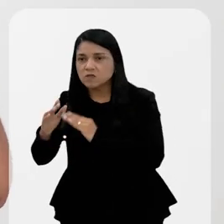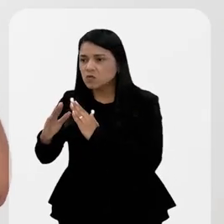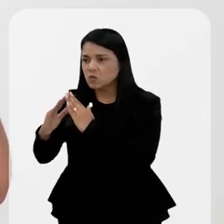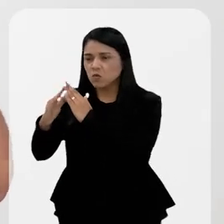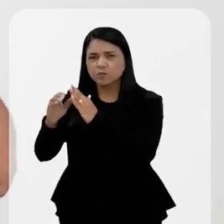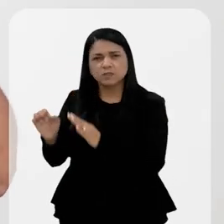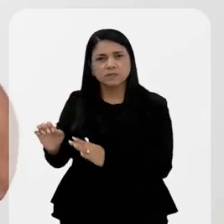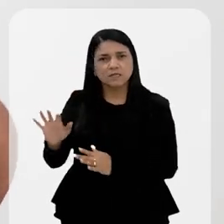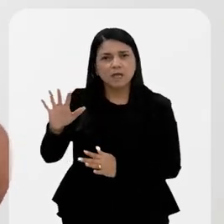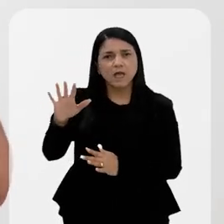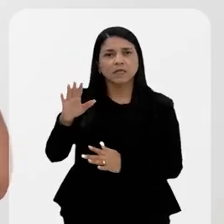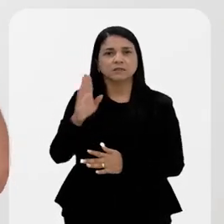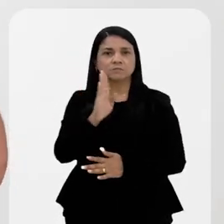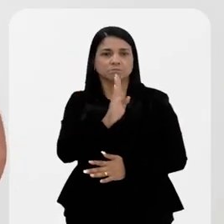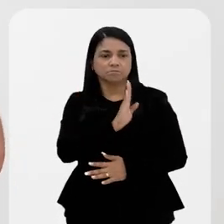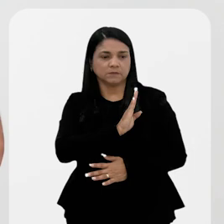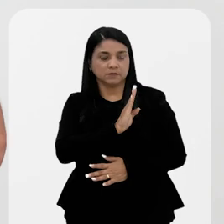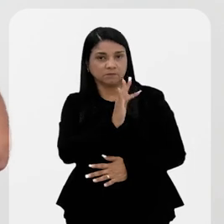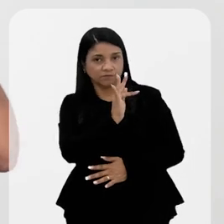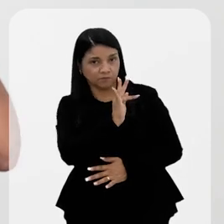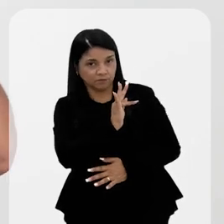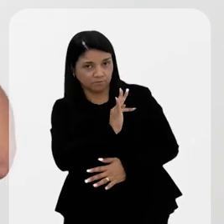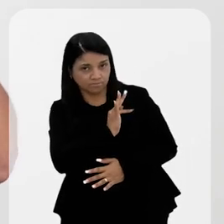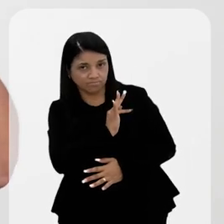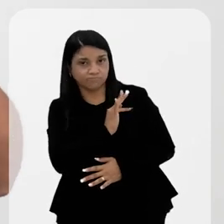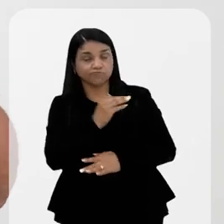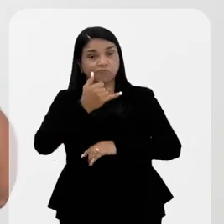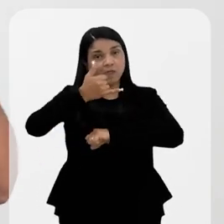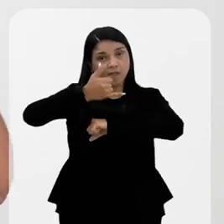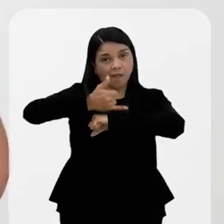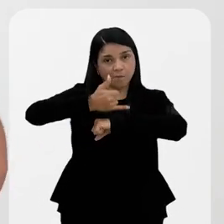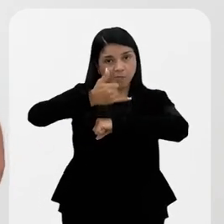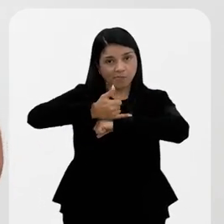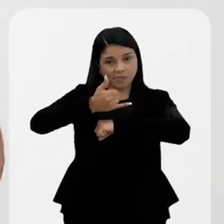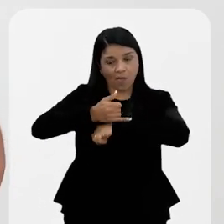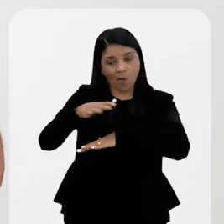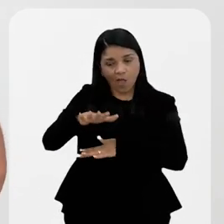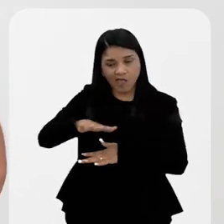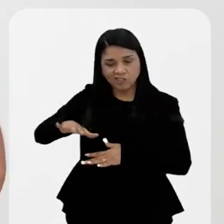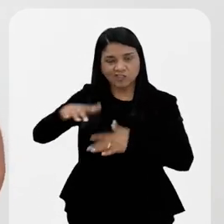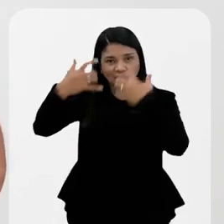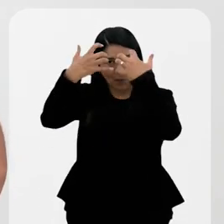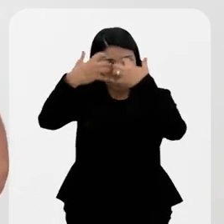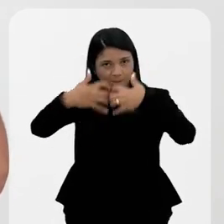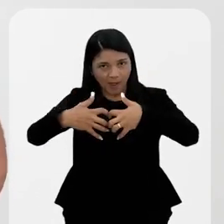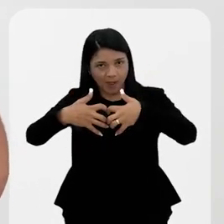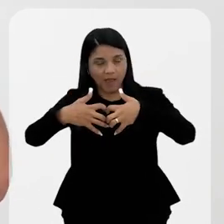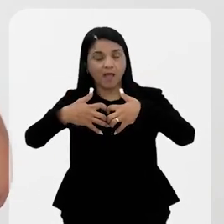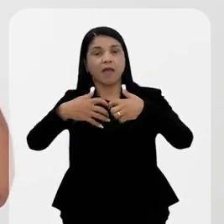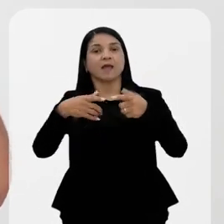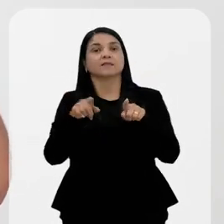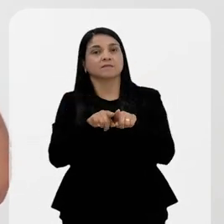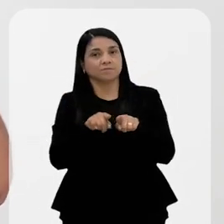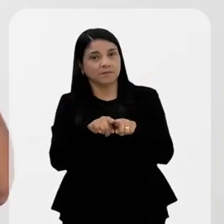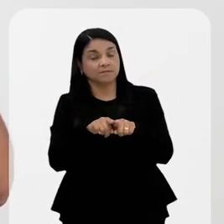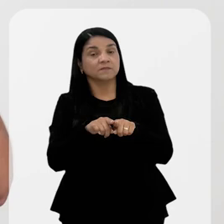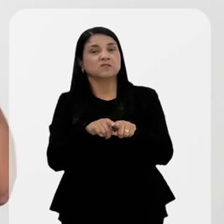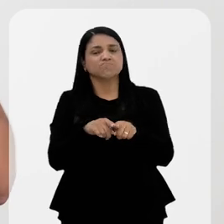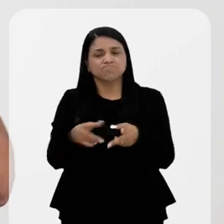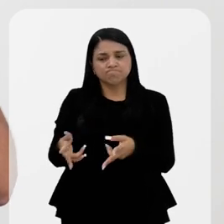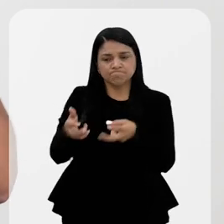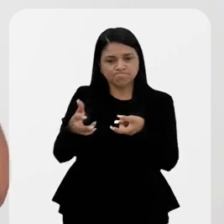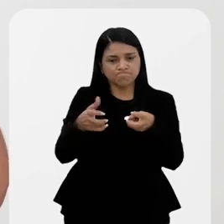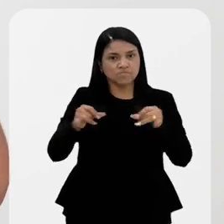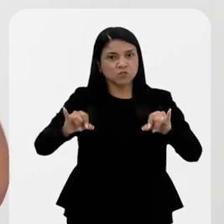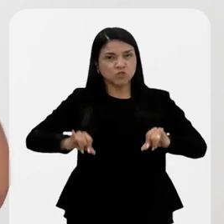comunidades, da Baixada Fluminense, da capital, da região serrana. E estamos verificando o